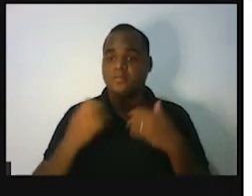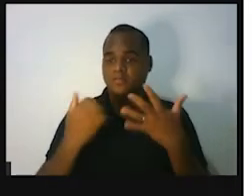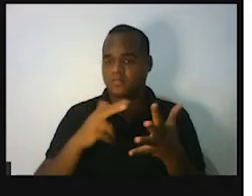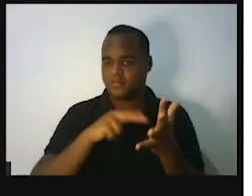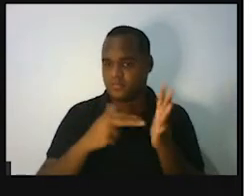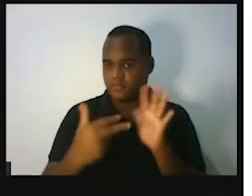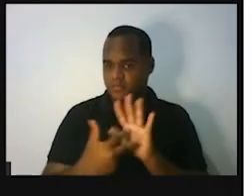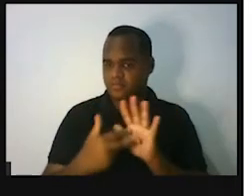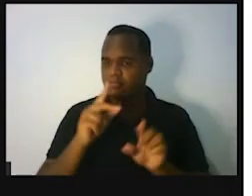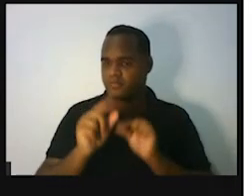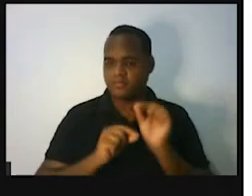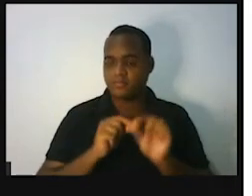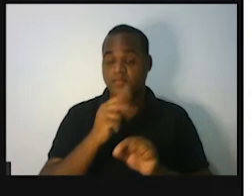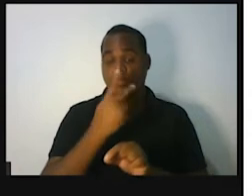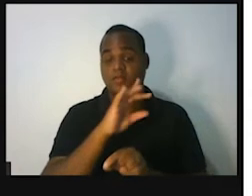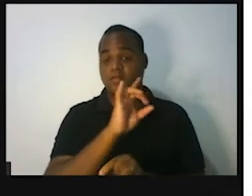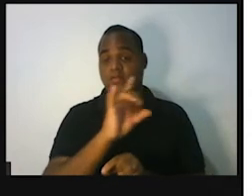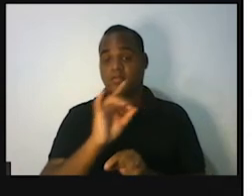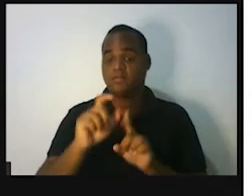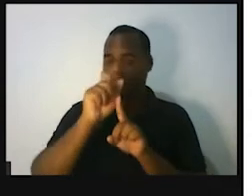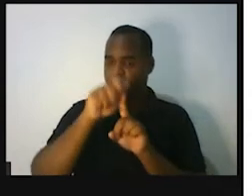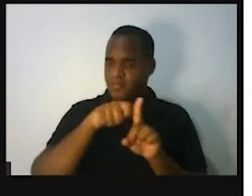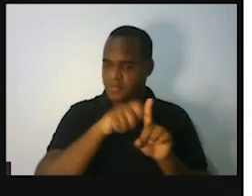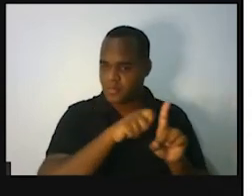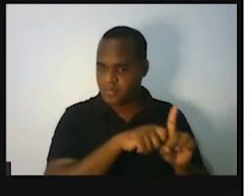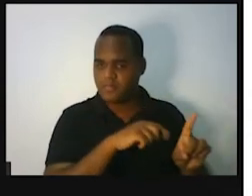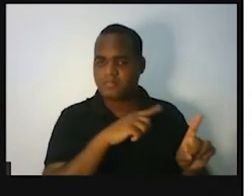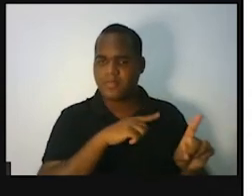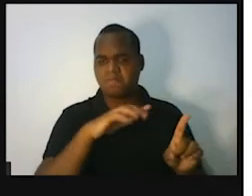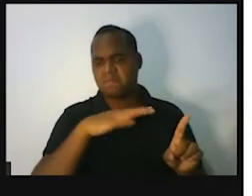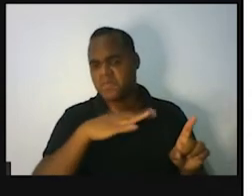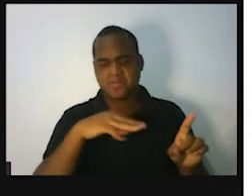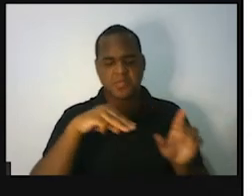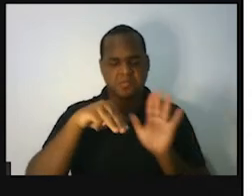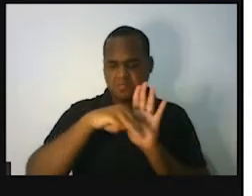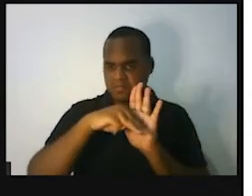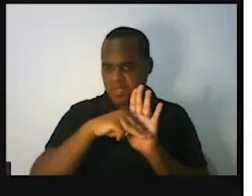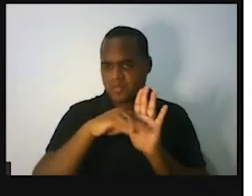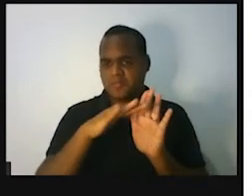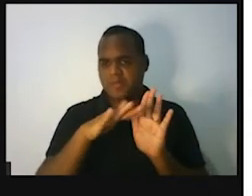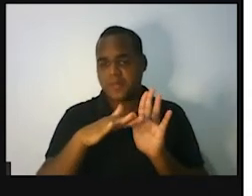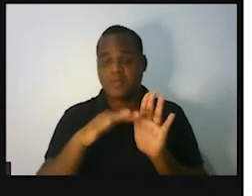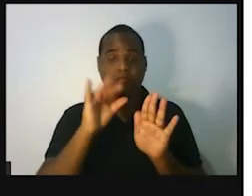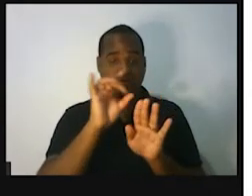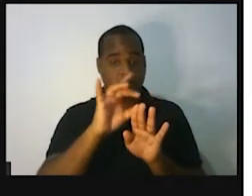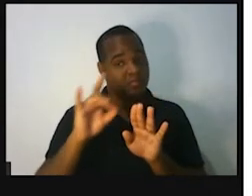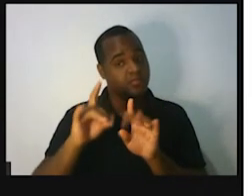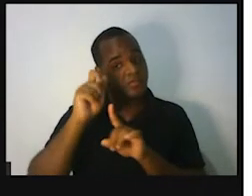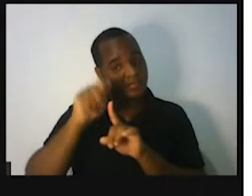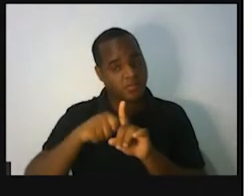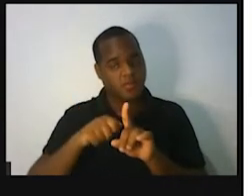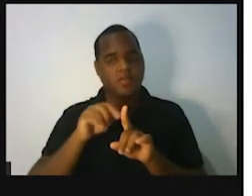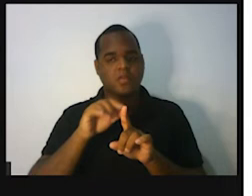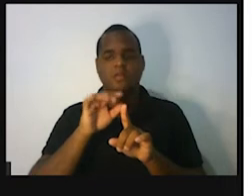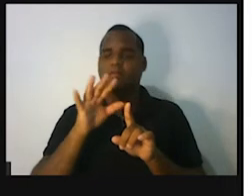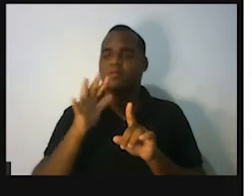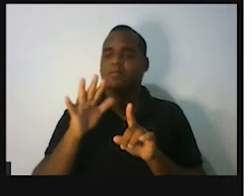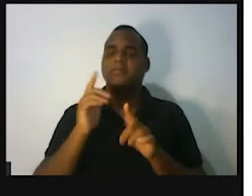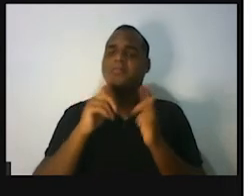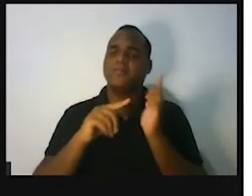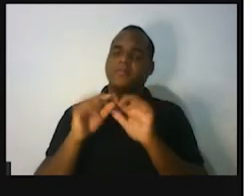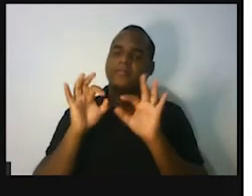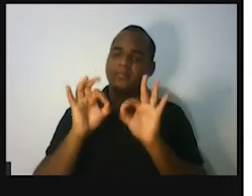que em cada mês, o consumo médio, mais ou menos em cada mês, o consumo médio